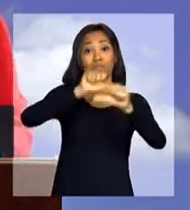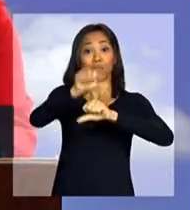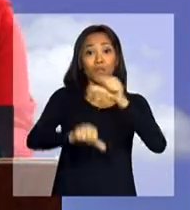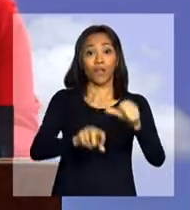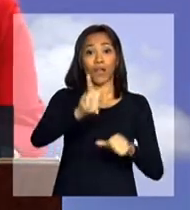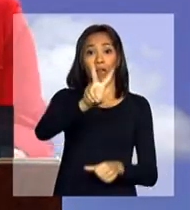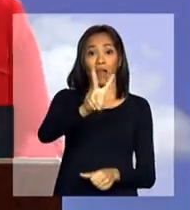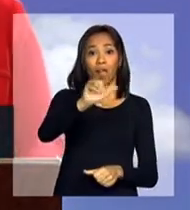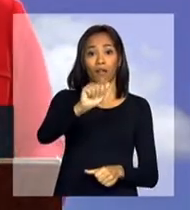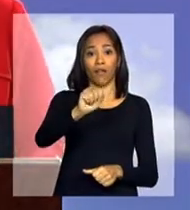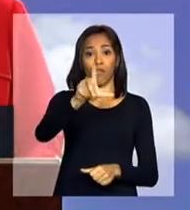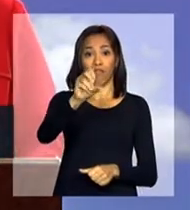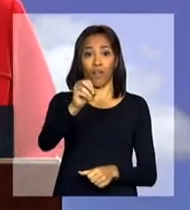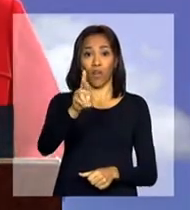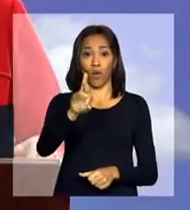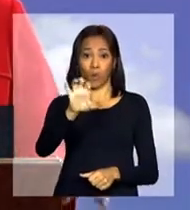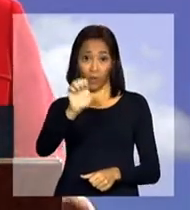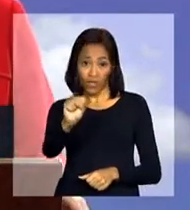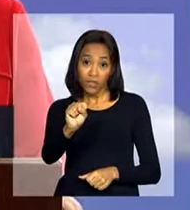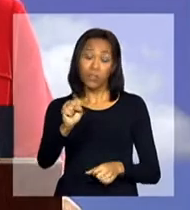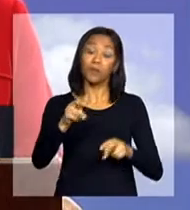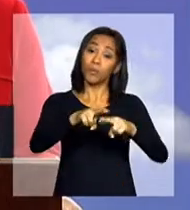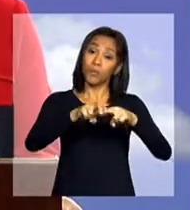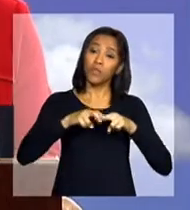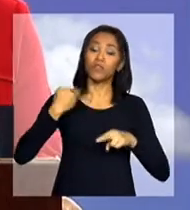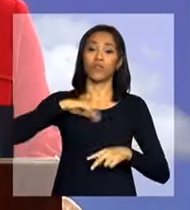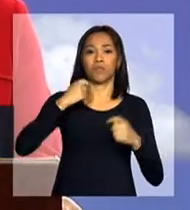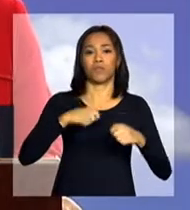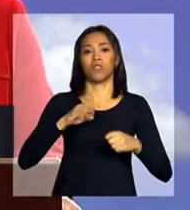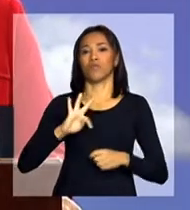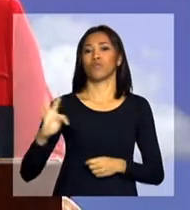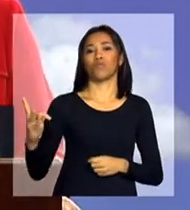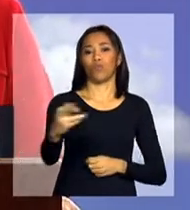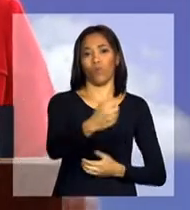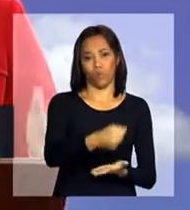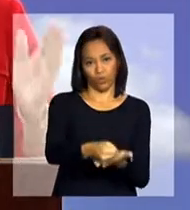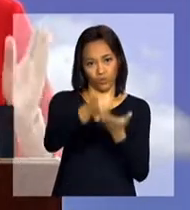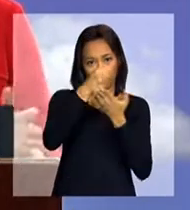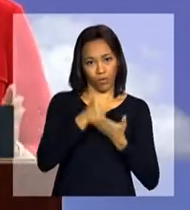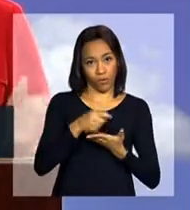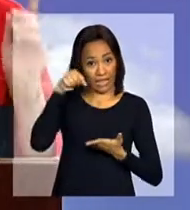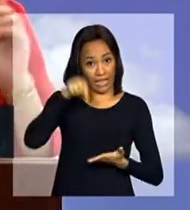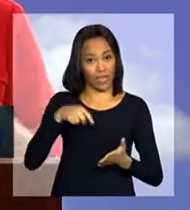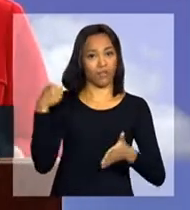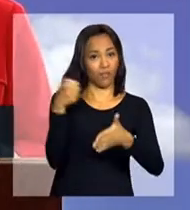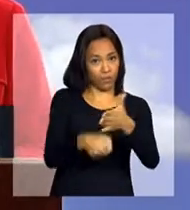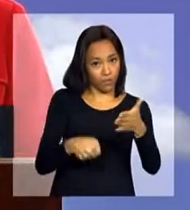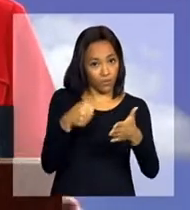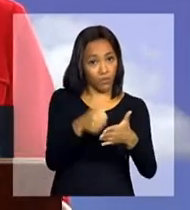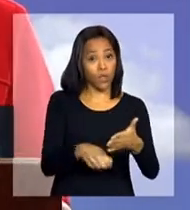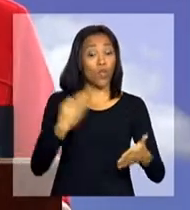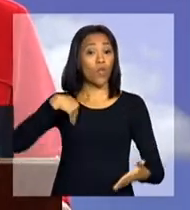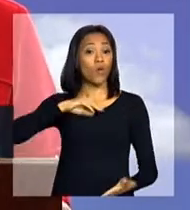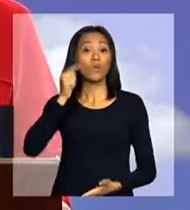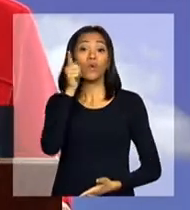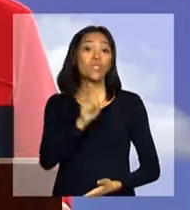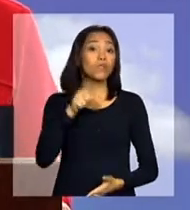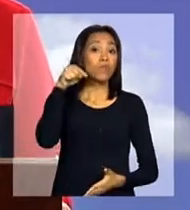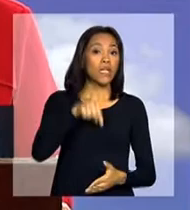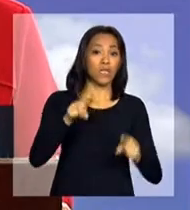por isso, nós precisamos de todos nessa luta. Nós conseguimos, nesse projeto